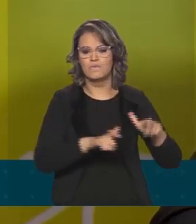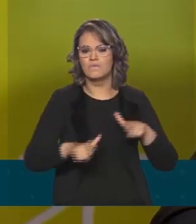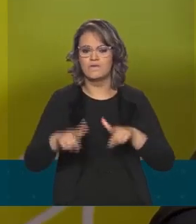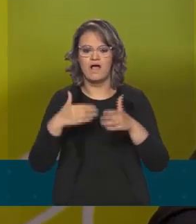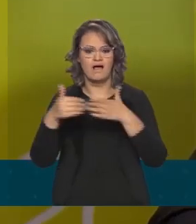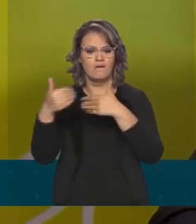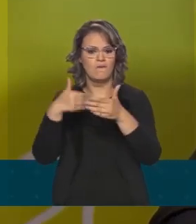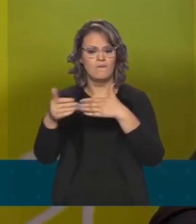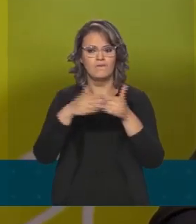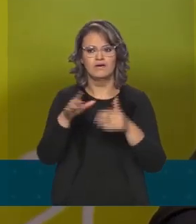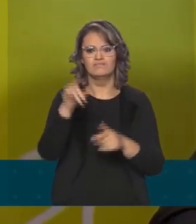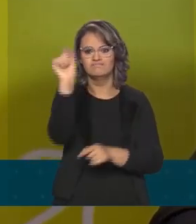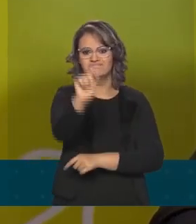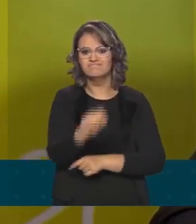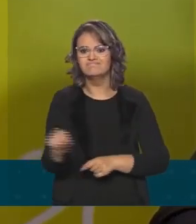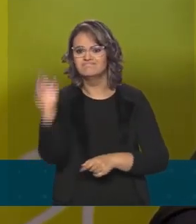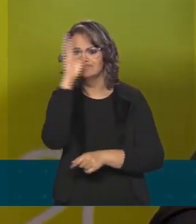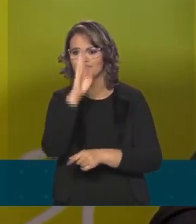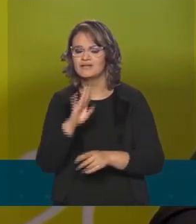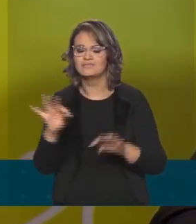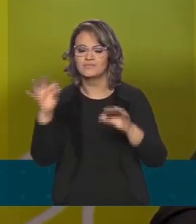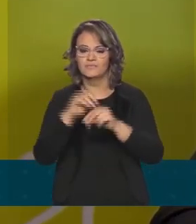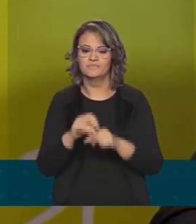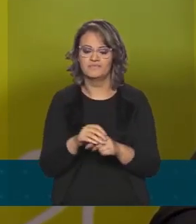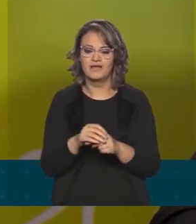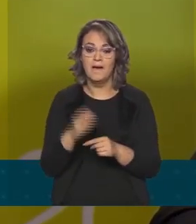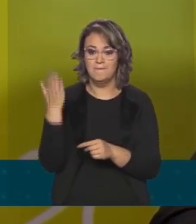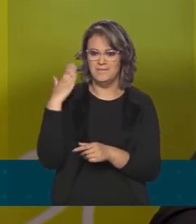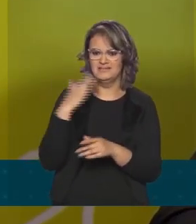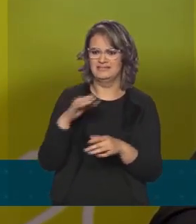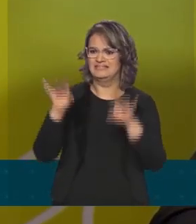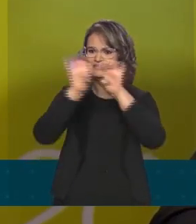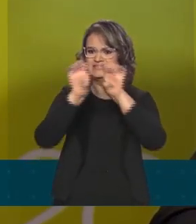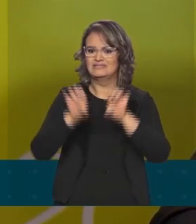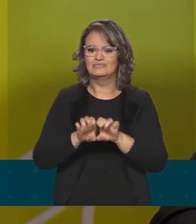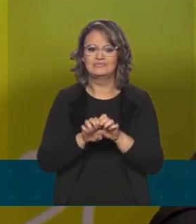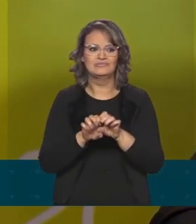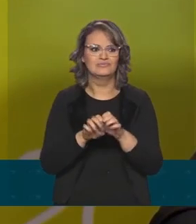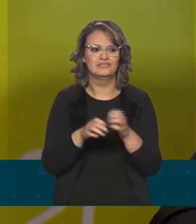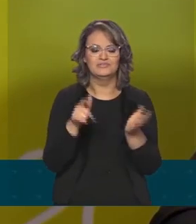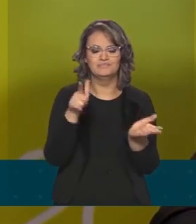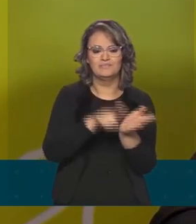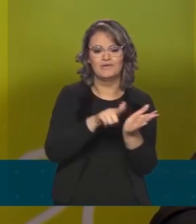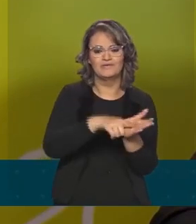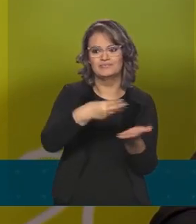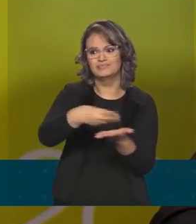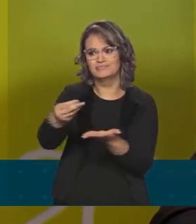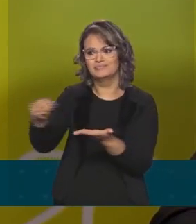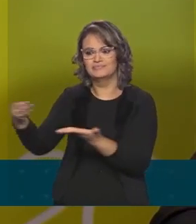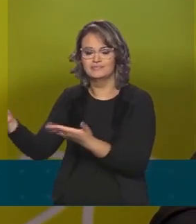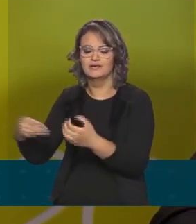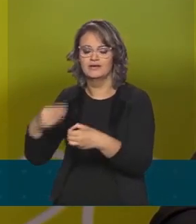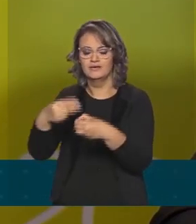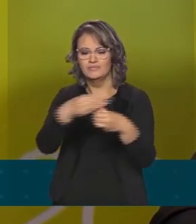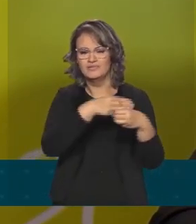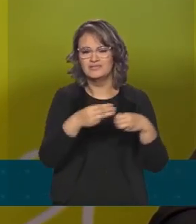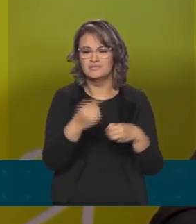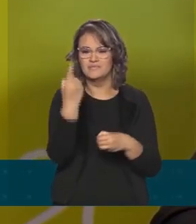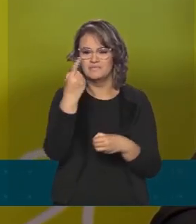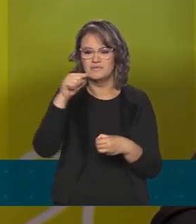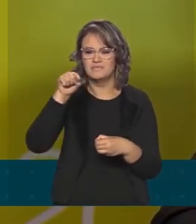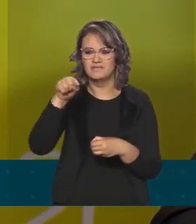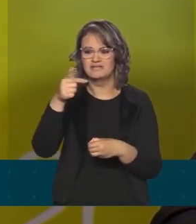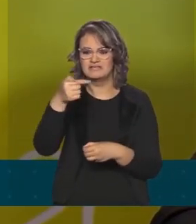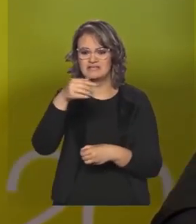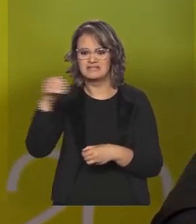Essa limitação que nós tínhamos de dar a infraestrutura física de distribuição de 1.700 municípios, mais ou menos, que estavam mantendo ao longo do tempo,